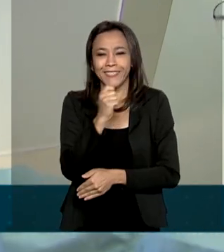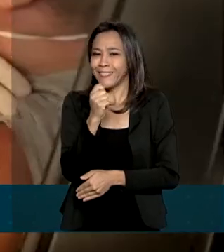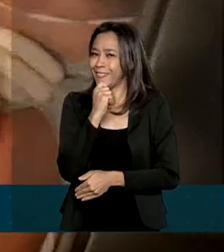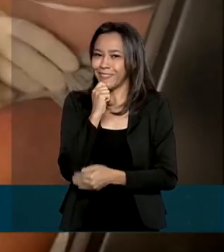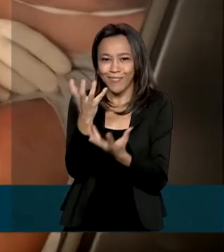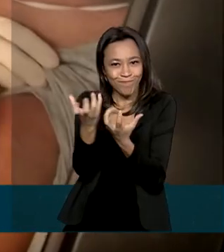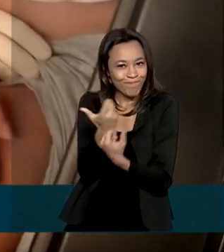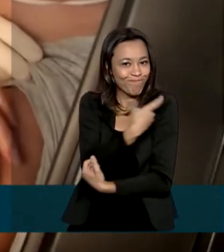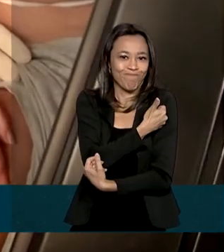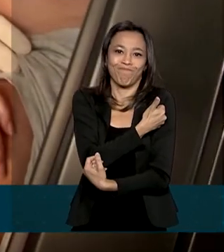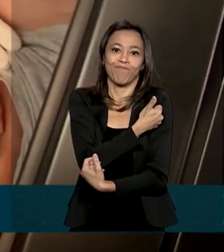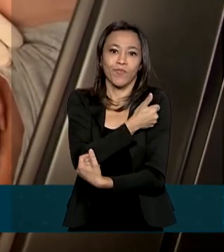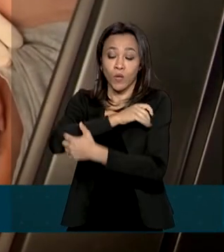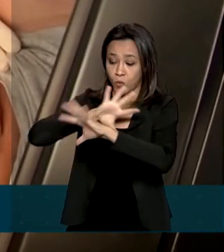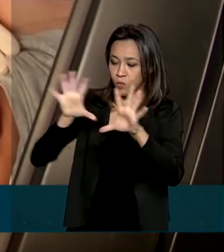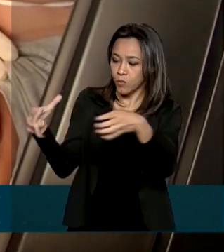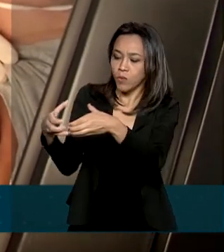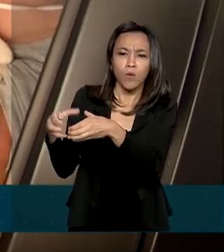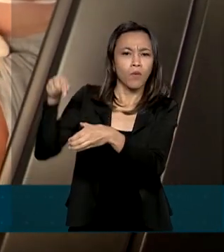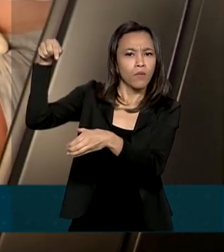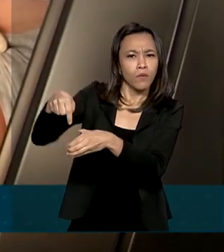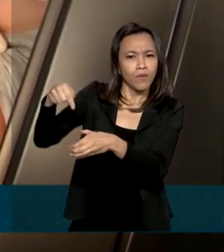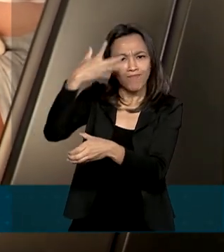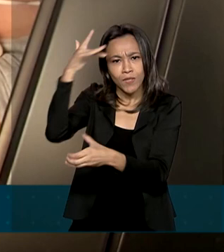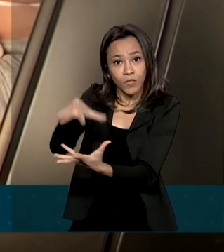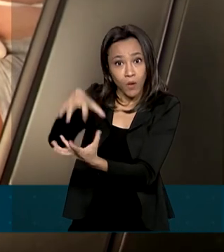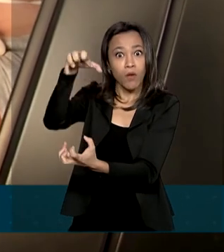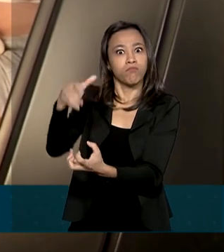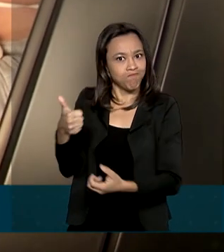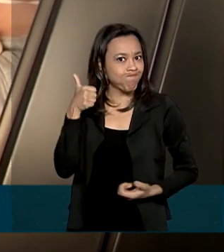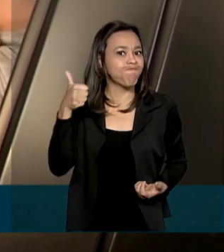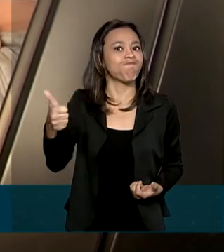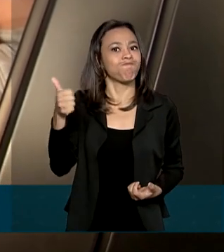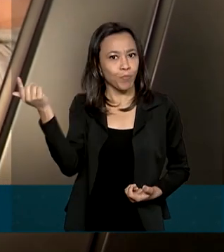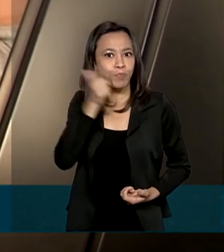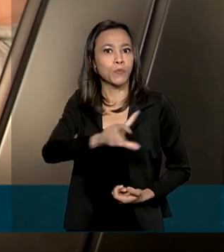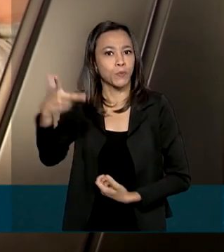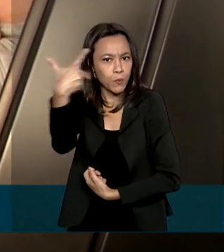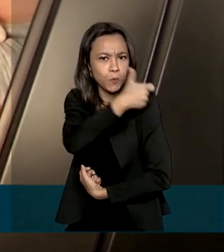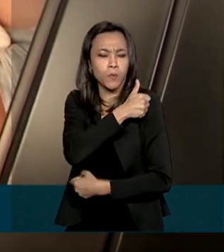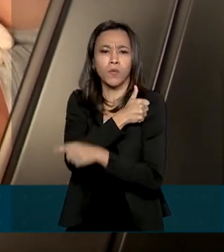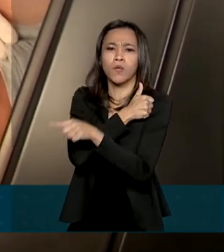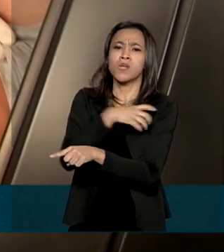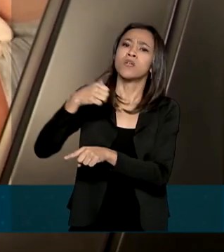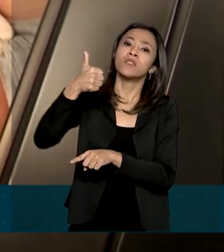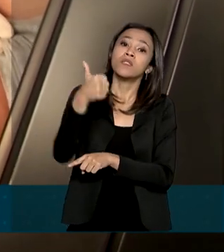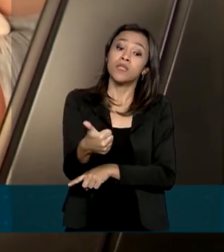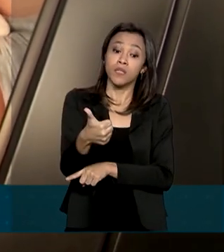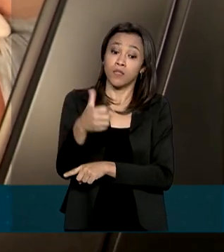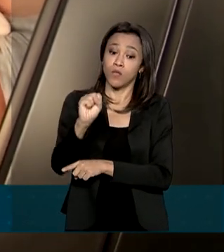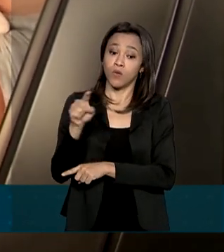vacina. Entre os grupos prioritários, os idosos tiveram um melhor desempenho, com cobertura de 118